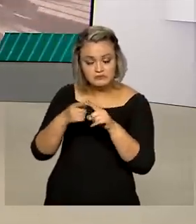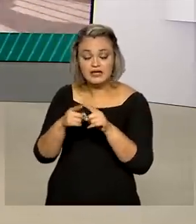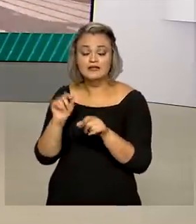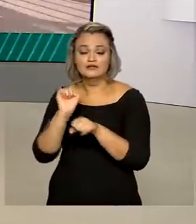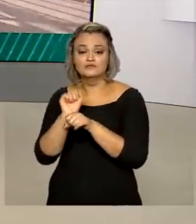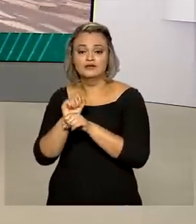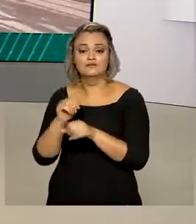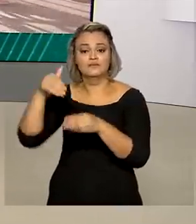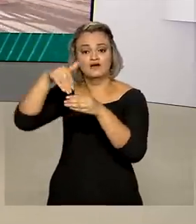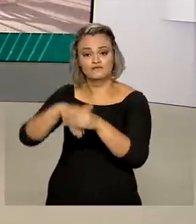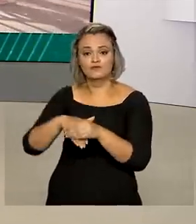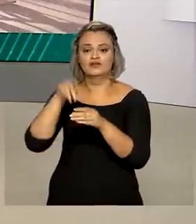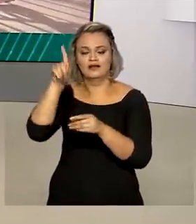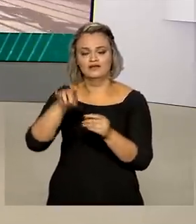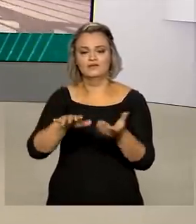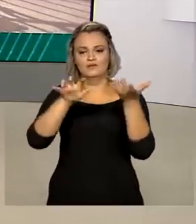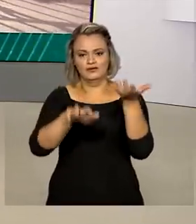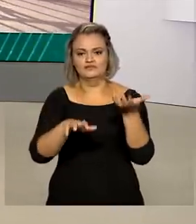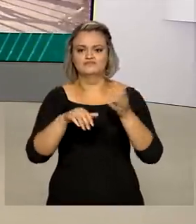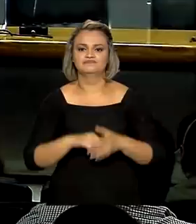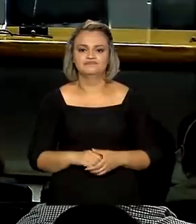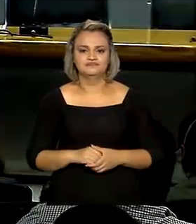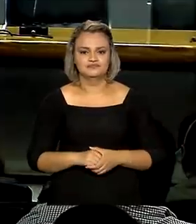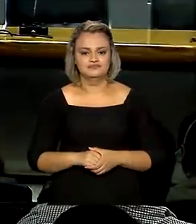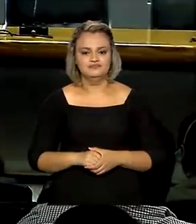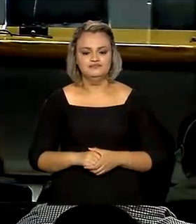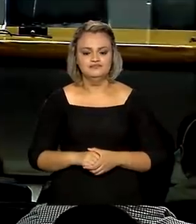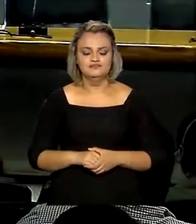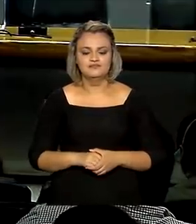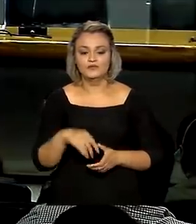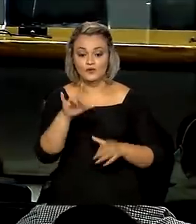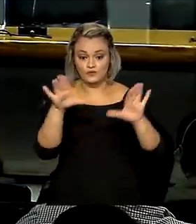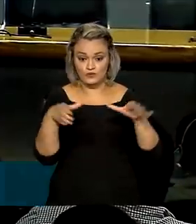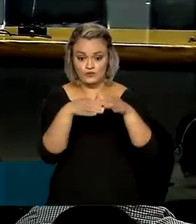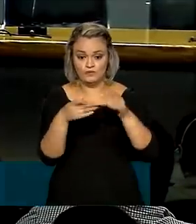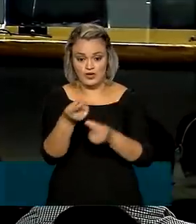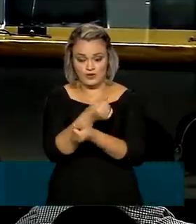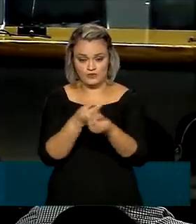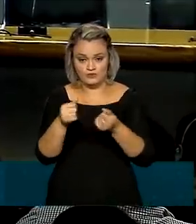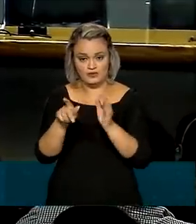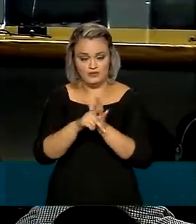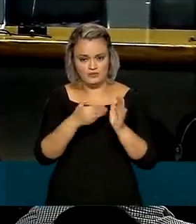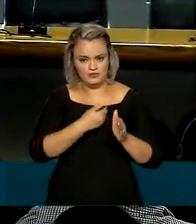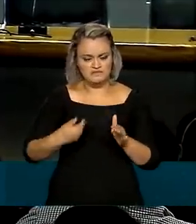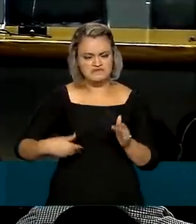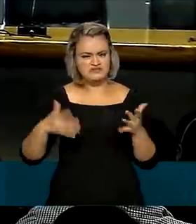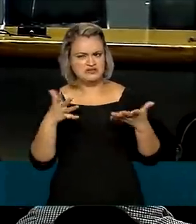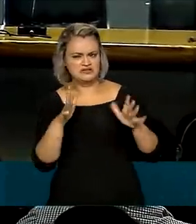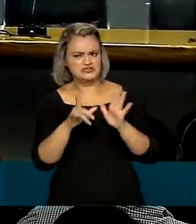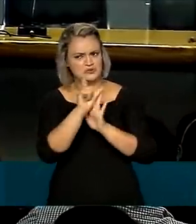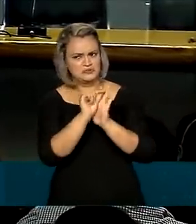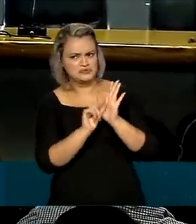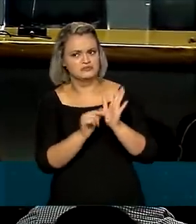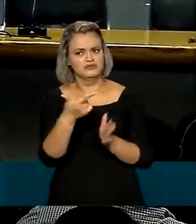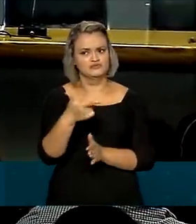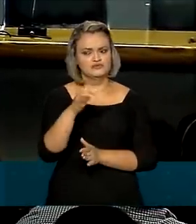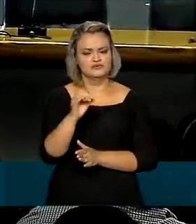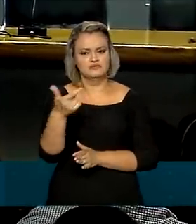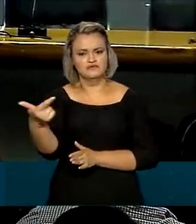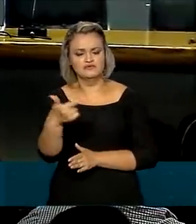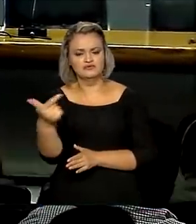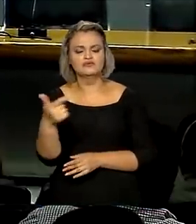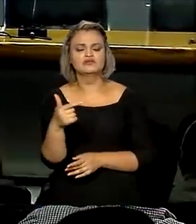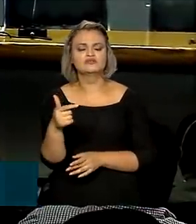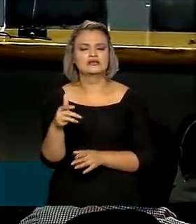nesta semana no Congresso Nacional. A equipe econômica do governo estima que o orçamento de 2022